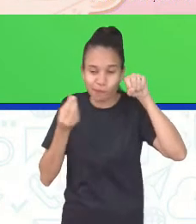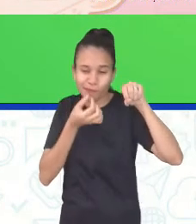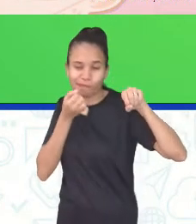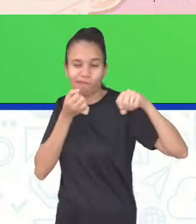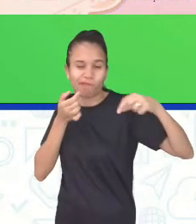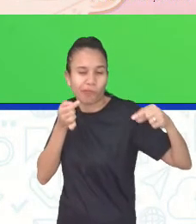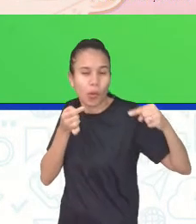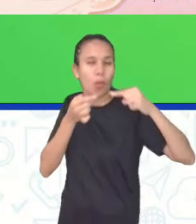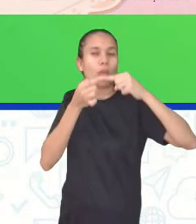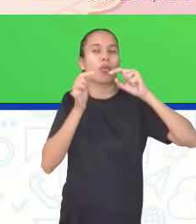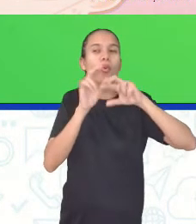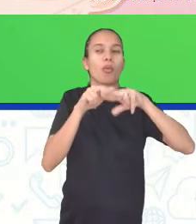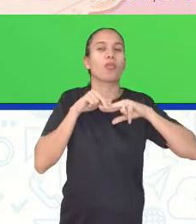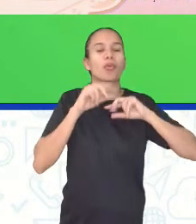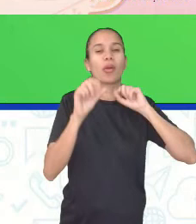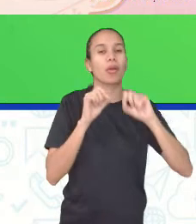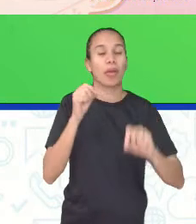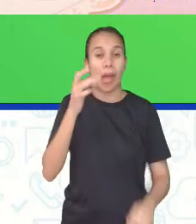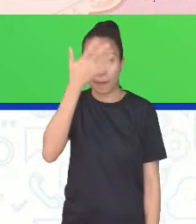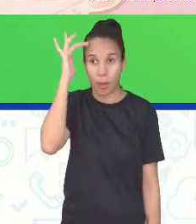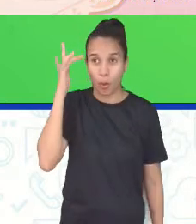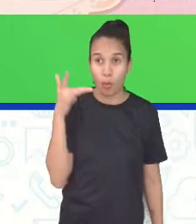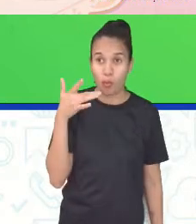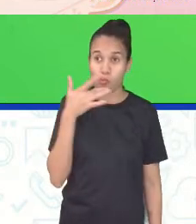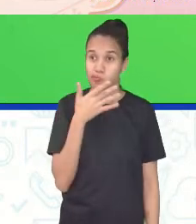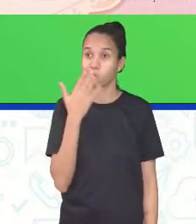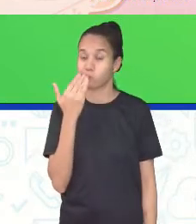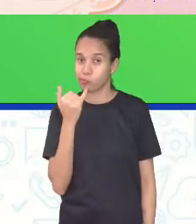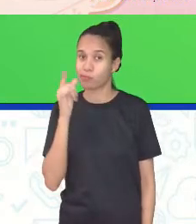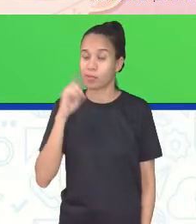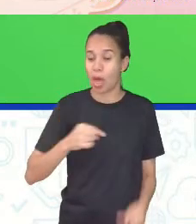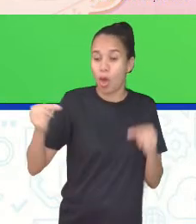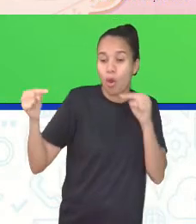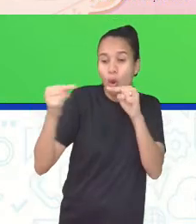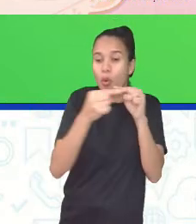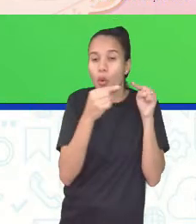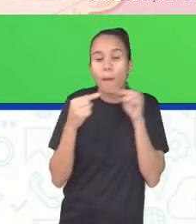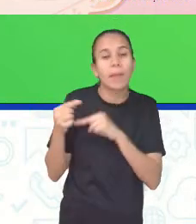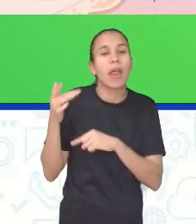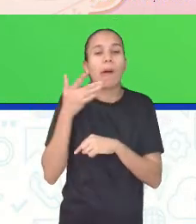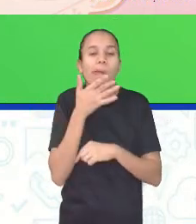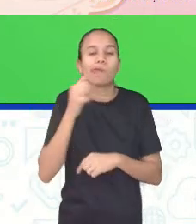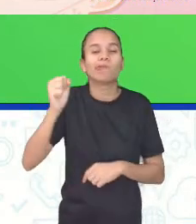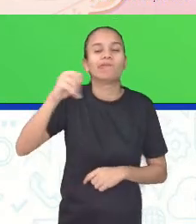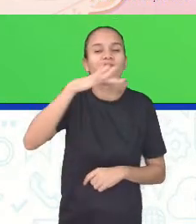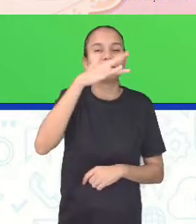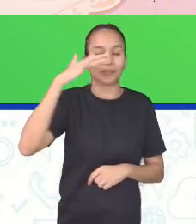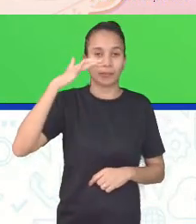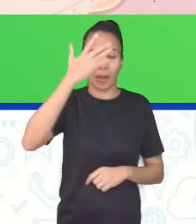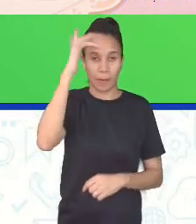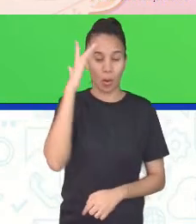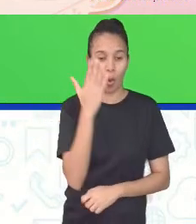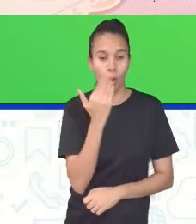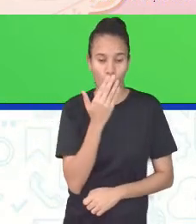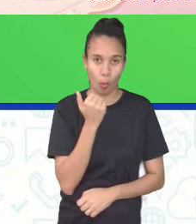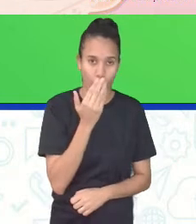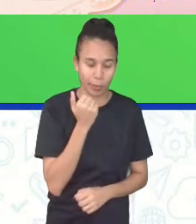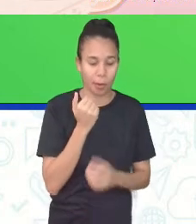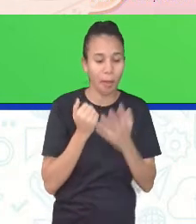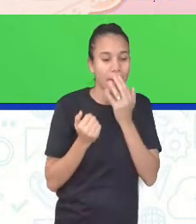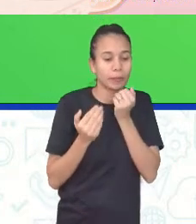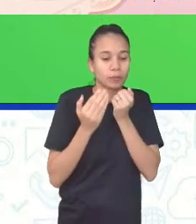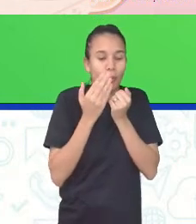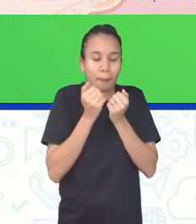Vejam. O gosto dos alimentos é uma combinação de sabores e aromas. Quando comemos um alimento,